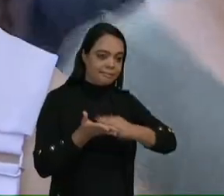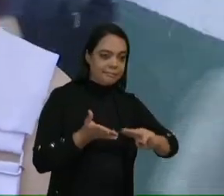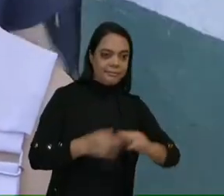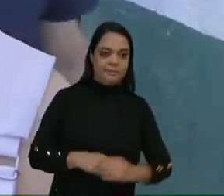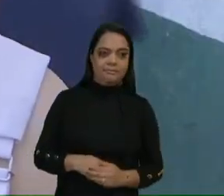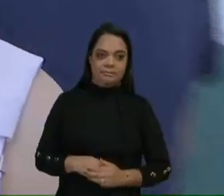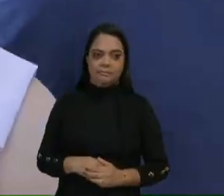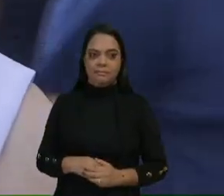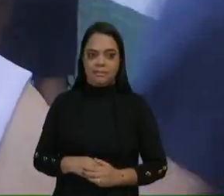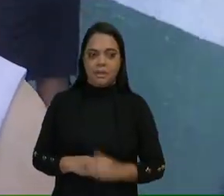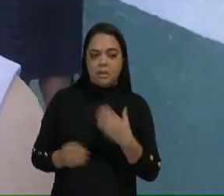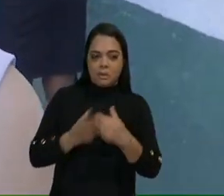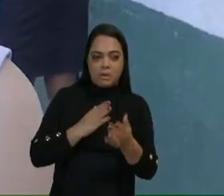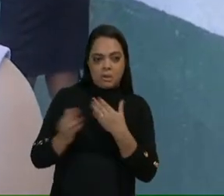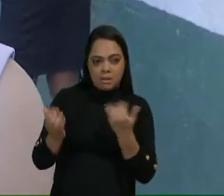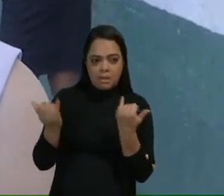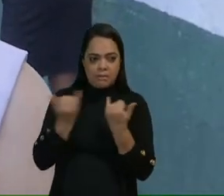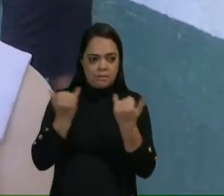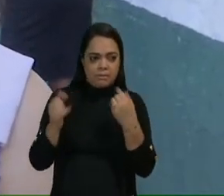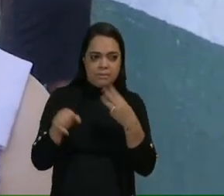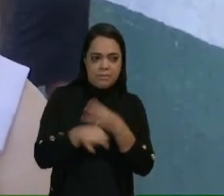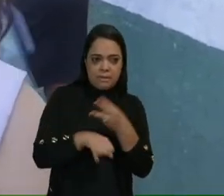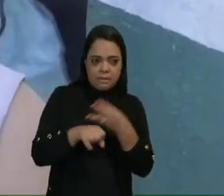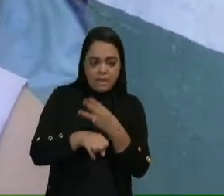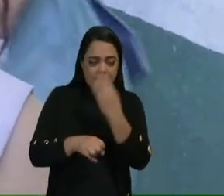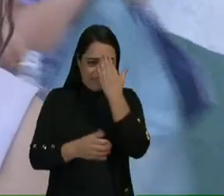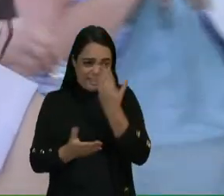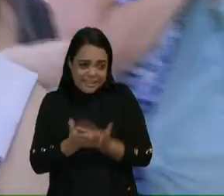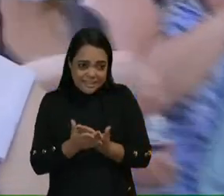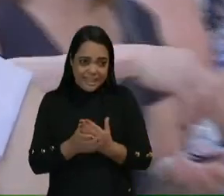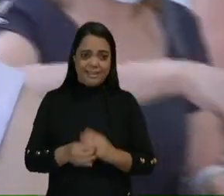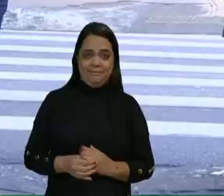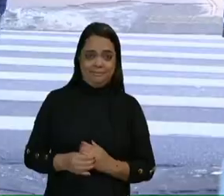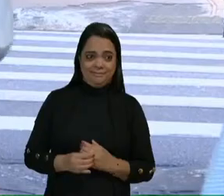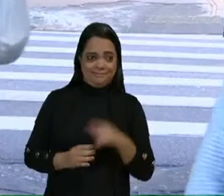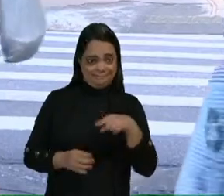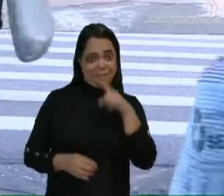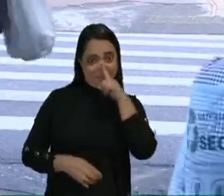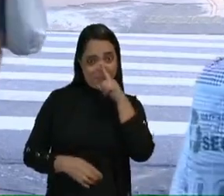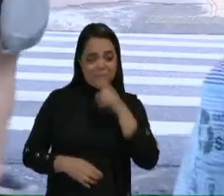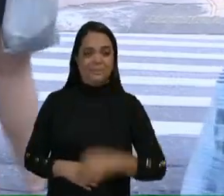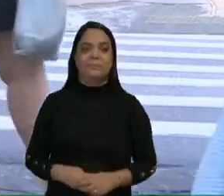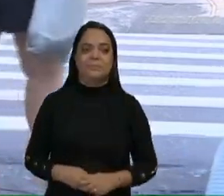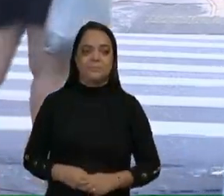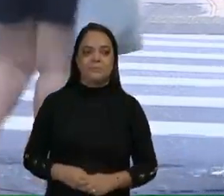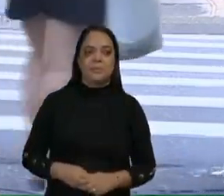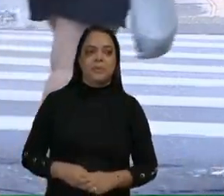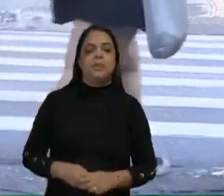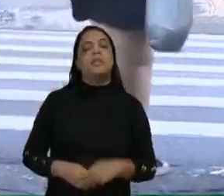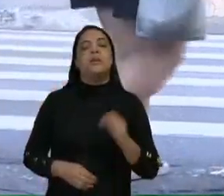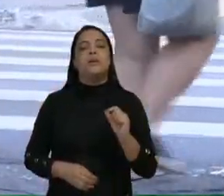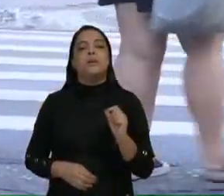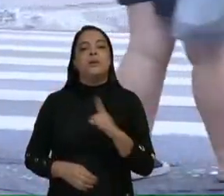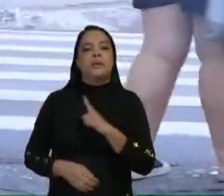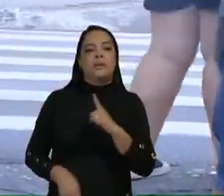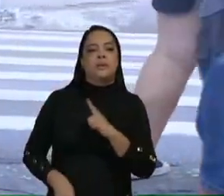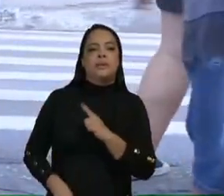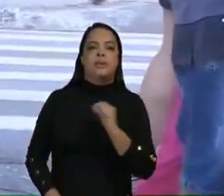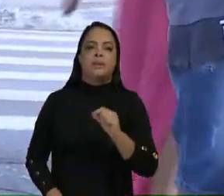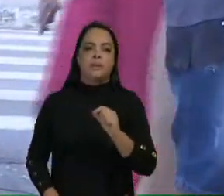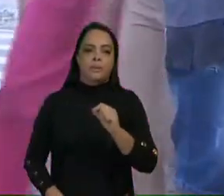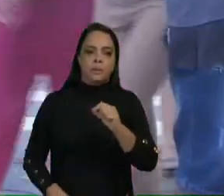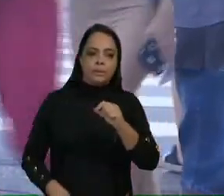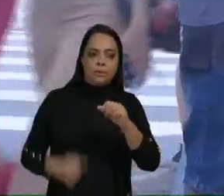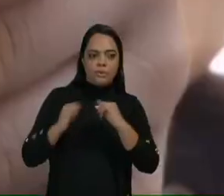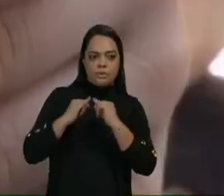Se você pega qualquer informação do WhatsApp e você acreditar, você está entrando em uma roubada. Segundo o monitor de confiabilidade do Instituto Ipsos,